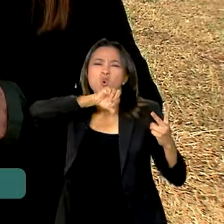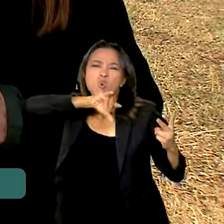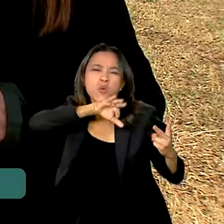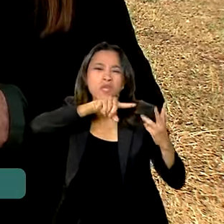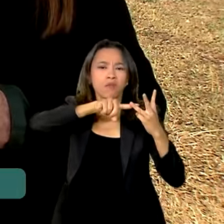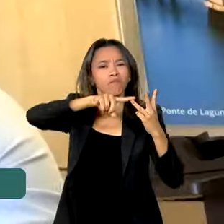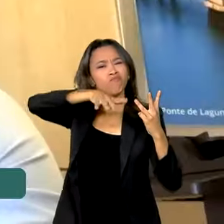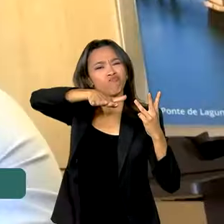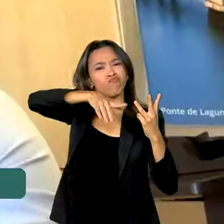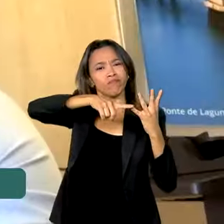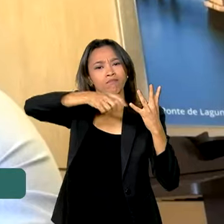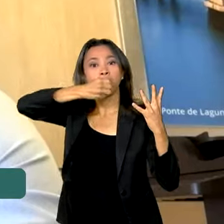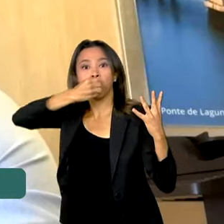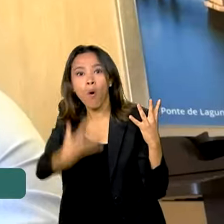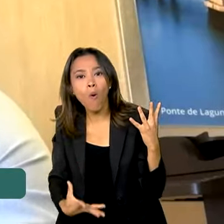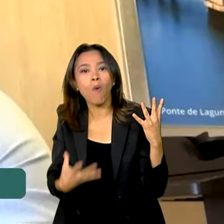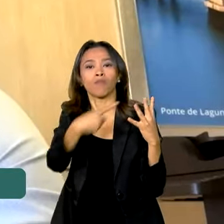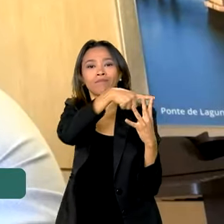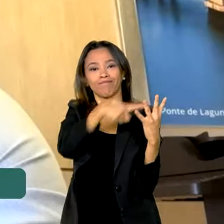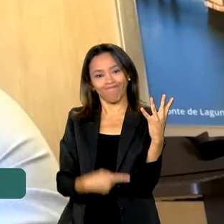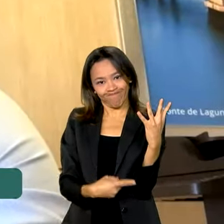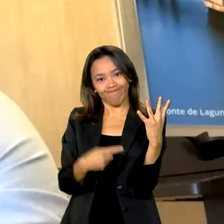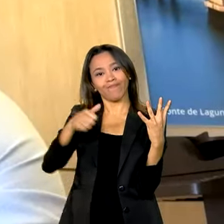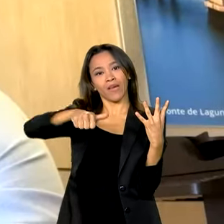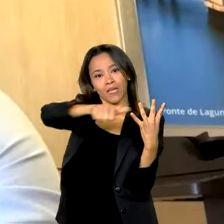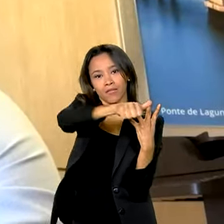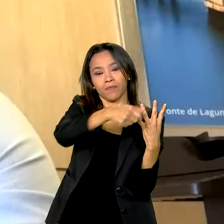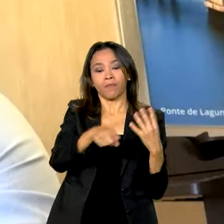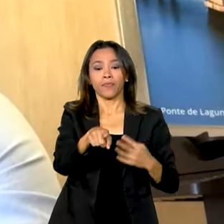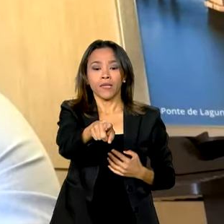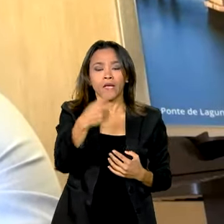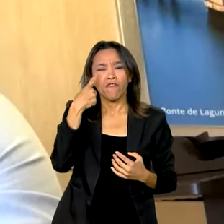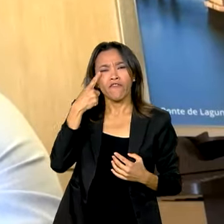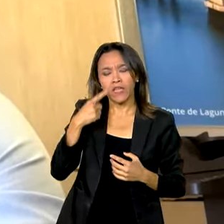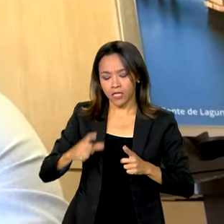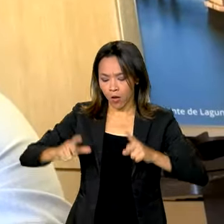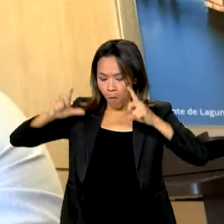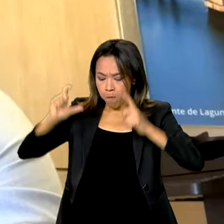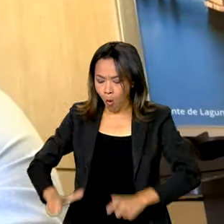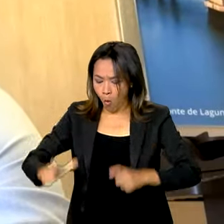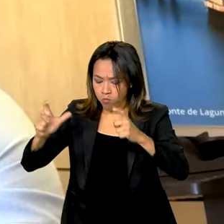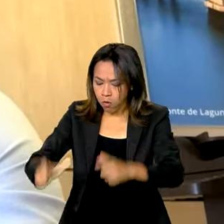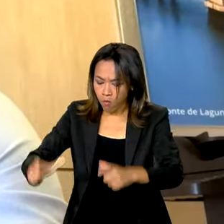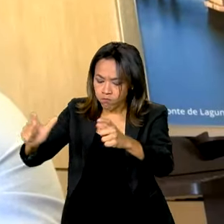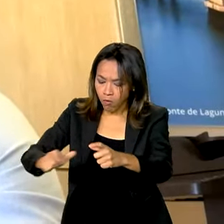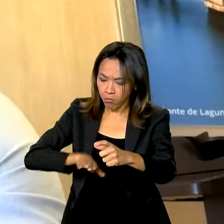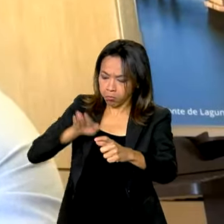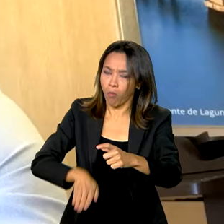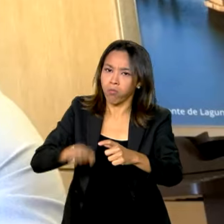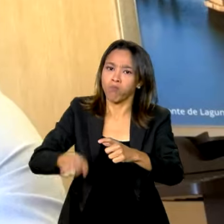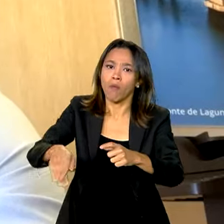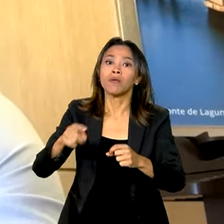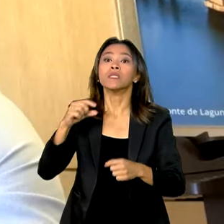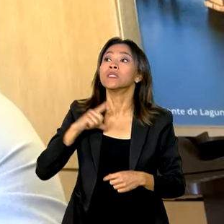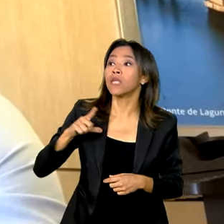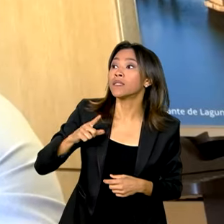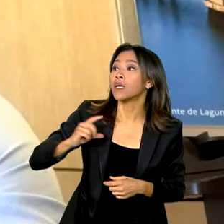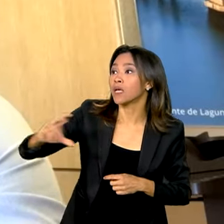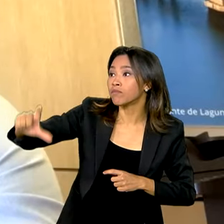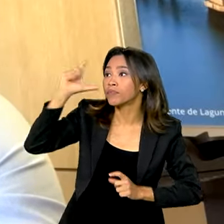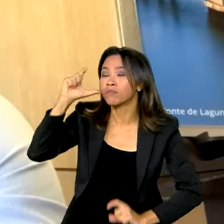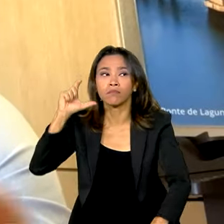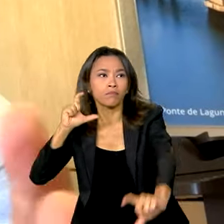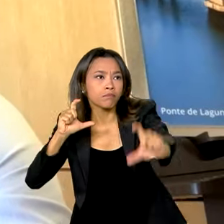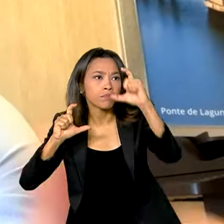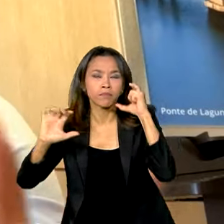ou bom. A gente verifica o pavimento, se ele tem buraco, se ele não tem buraco, né? Se ele está sinalizado, se tem a sinalização,